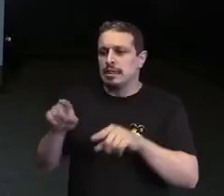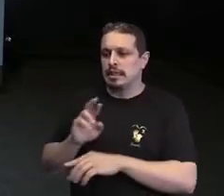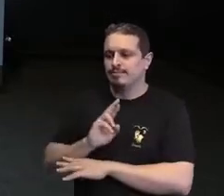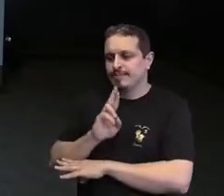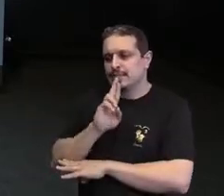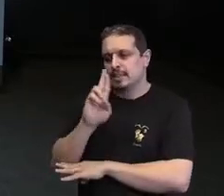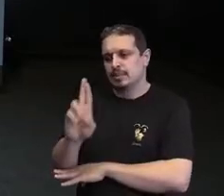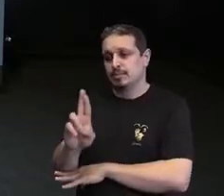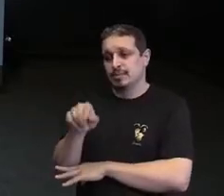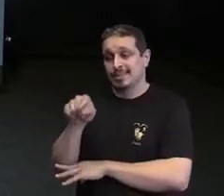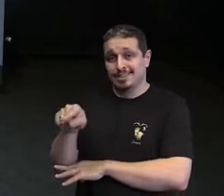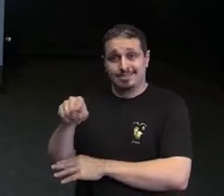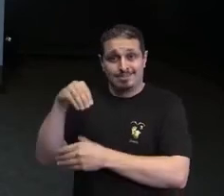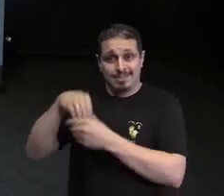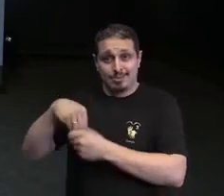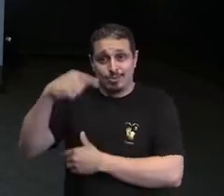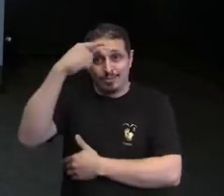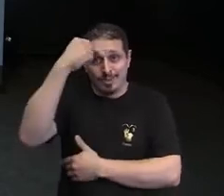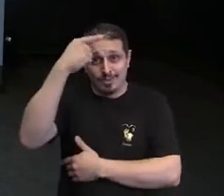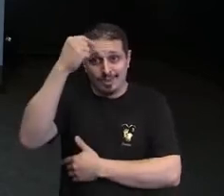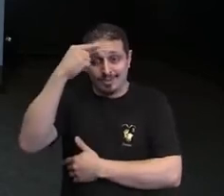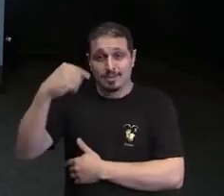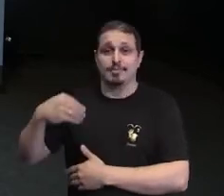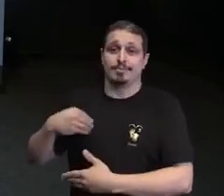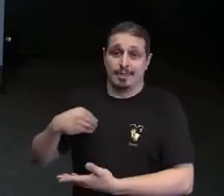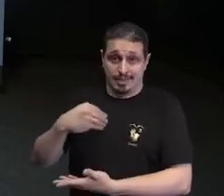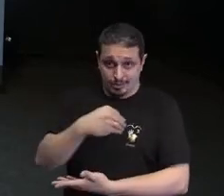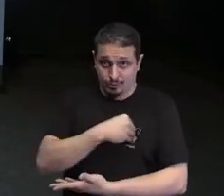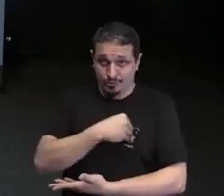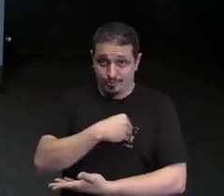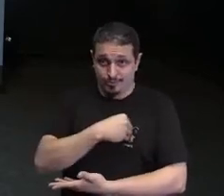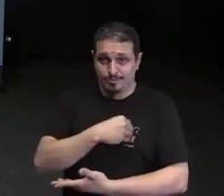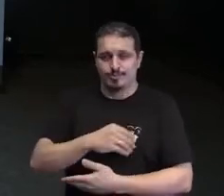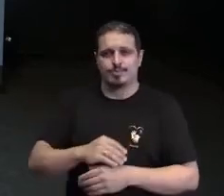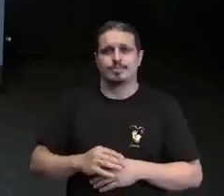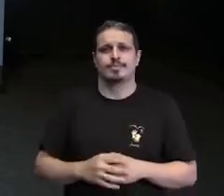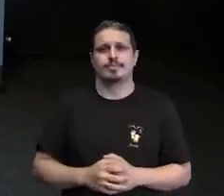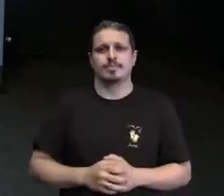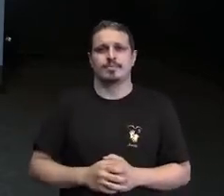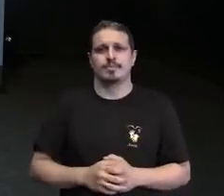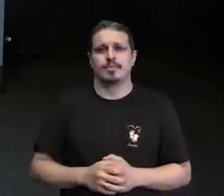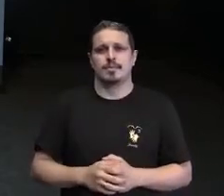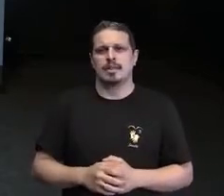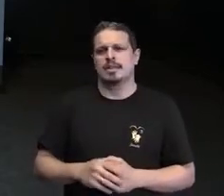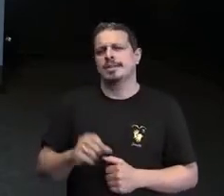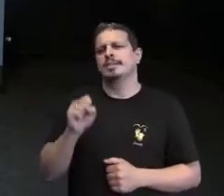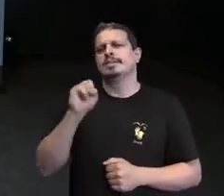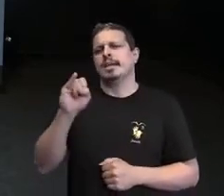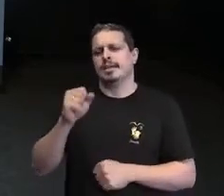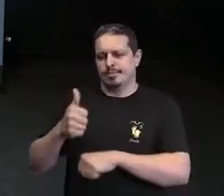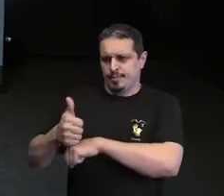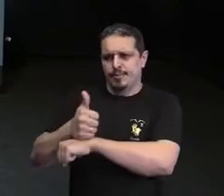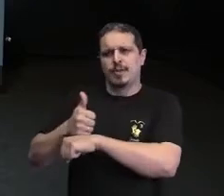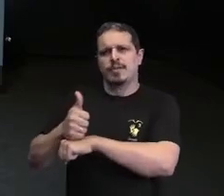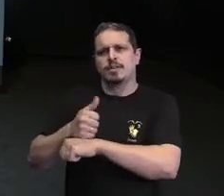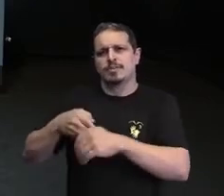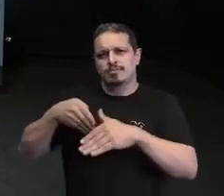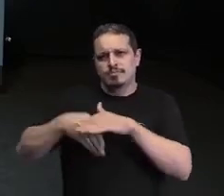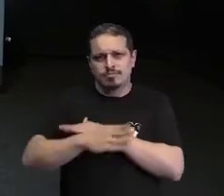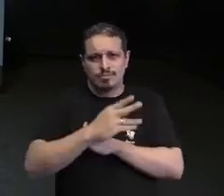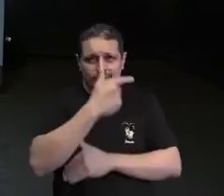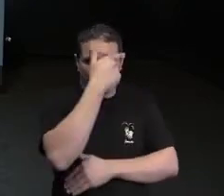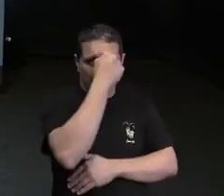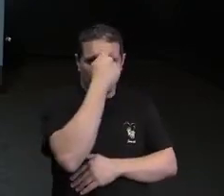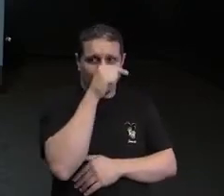faculdades de medicina e da saúde como um todo. Se esse profissional entra para se formar médico, por exemplo, e ele tem